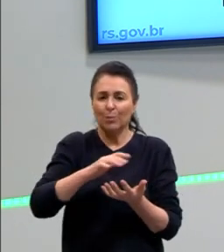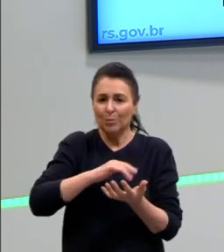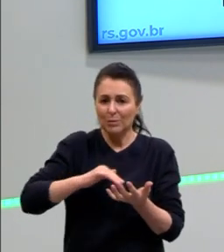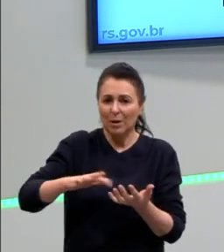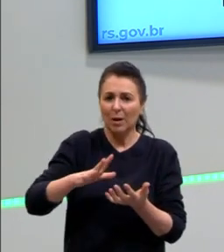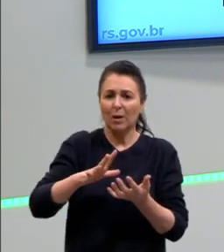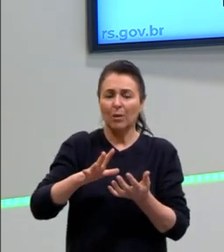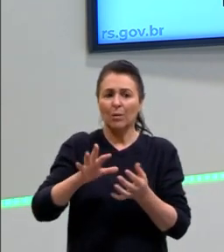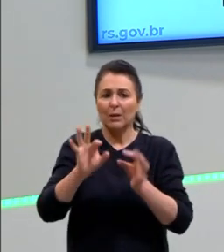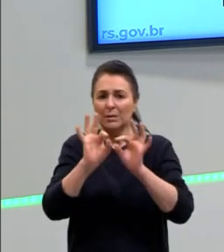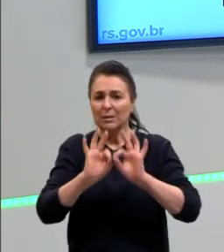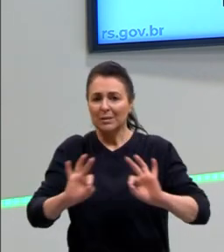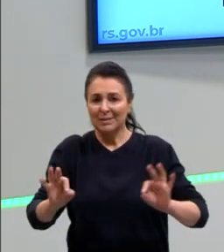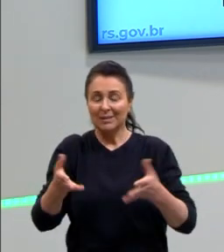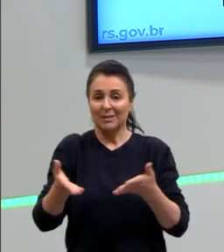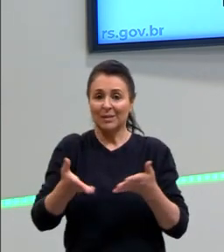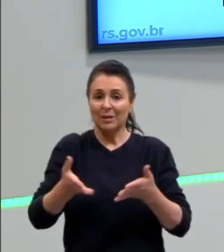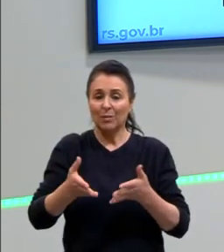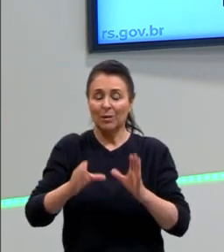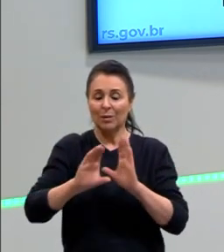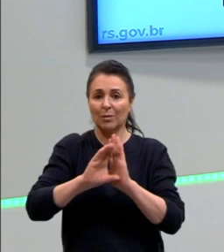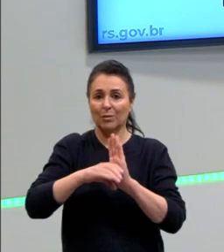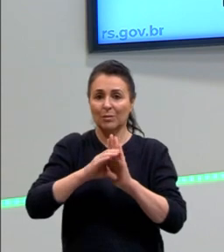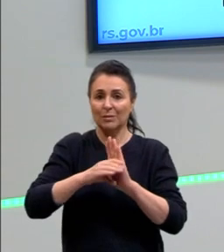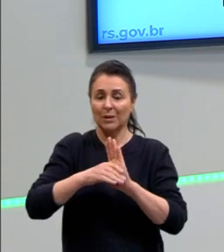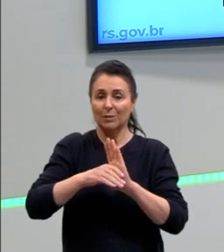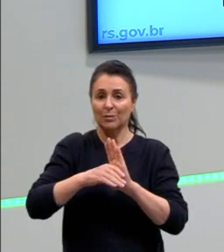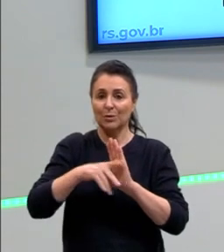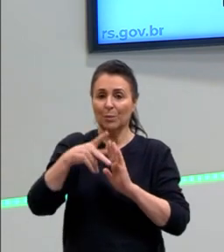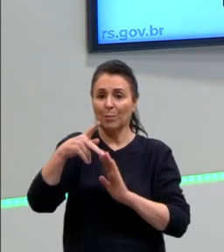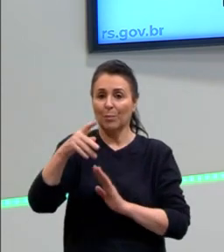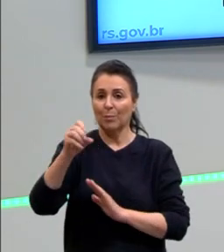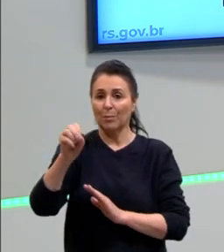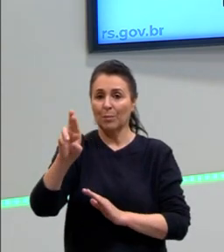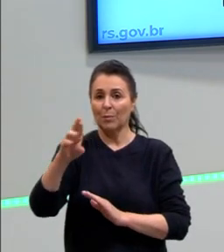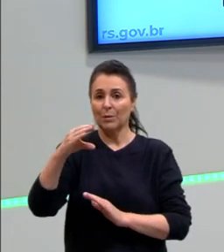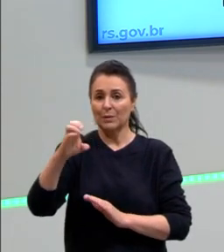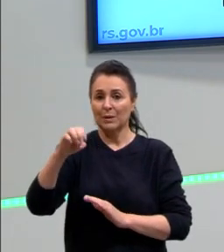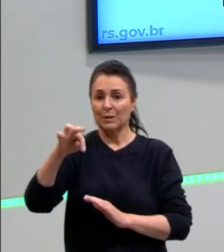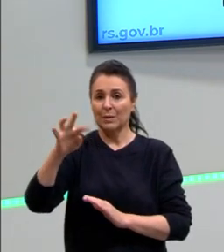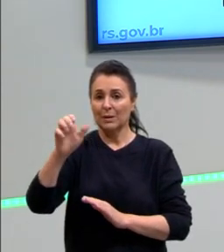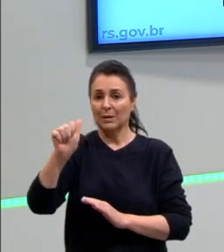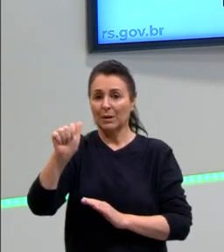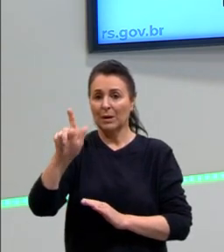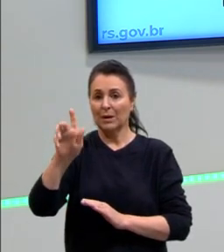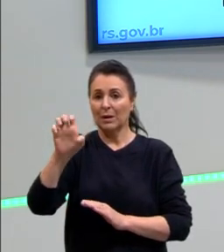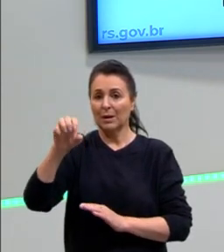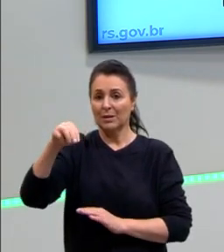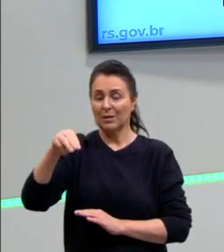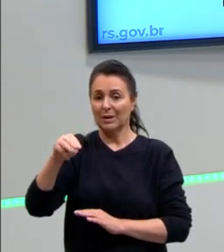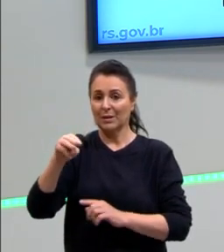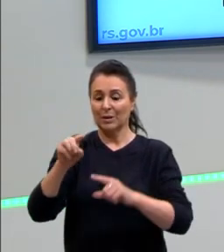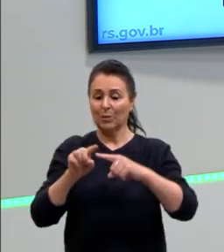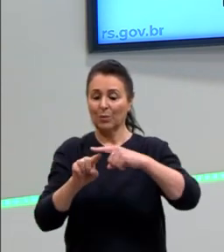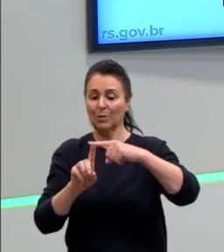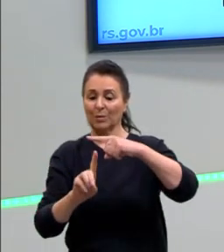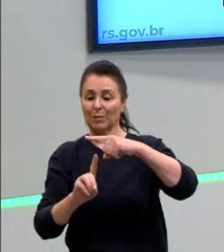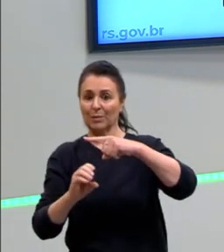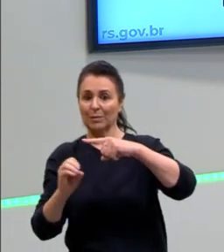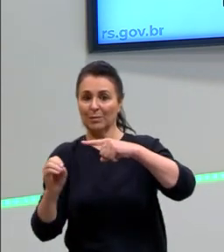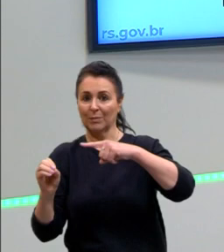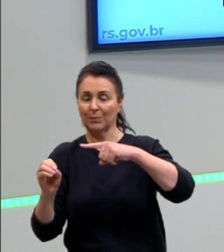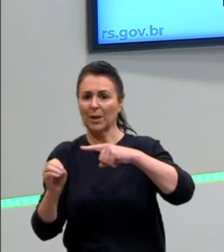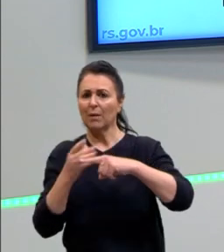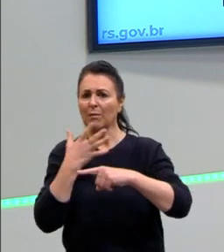simplificações e agora o conceito de porcentagem com denominador 100. Mas ele fica bem fácil de trabalhar